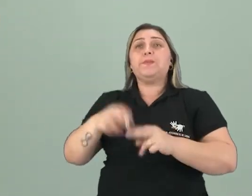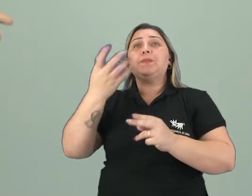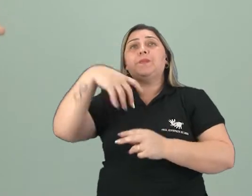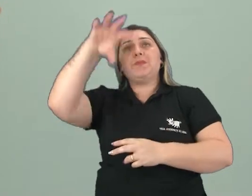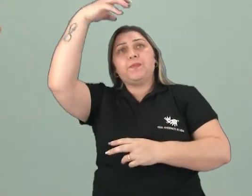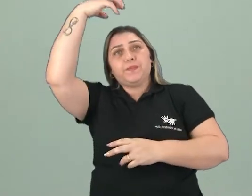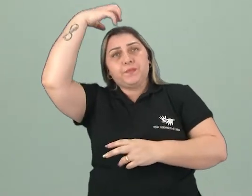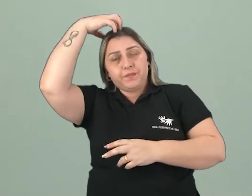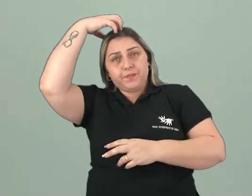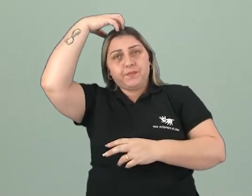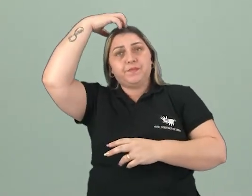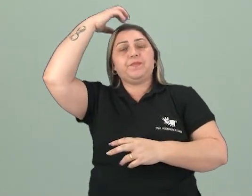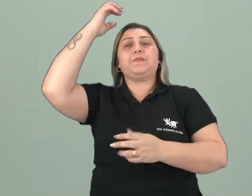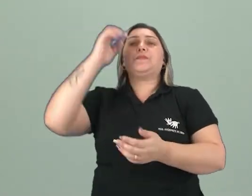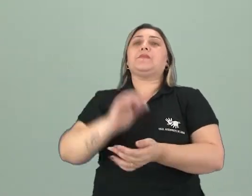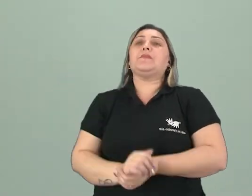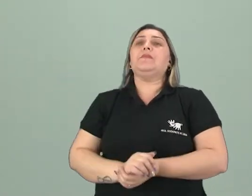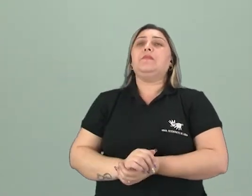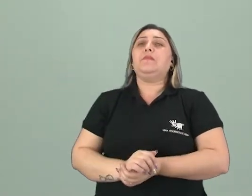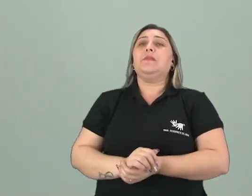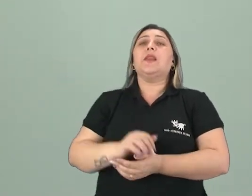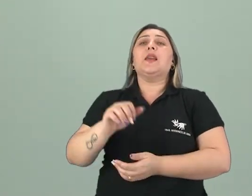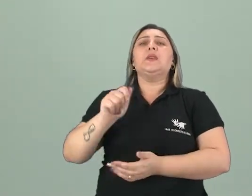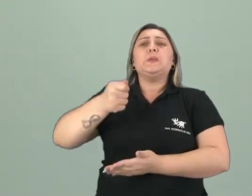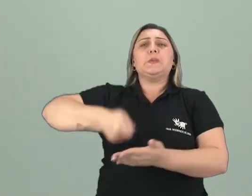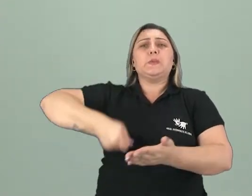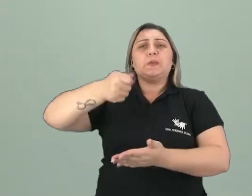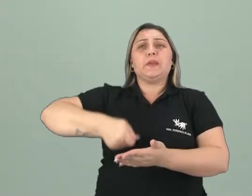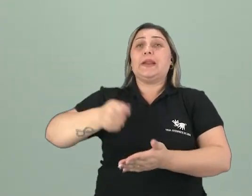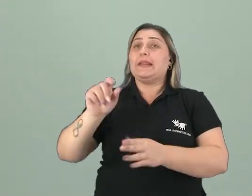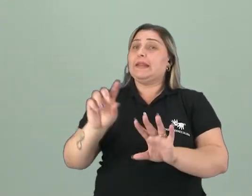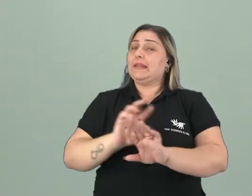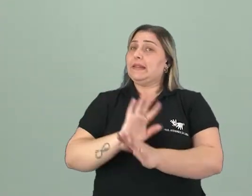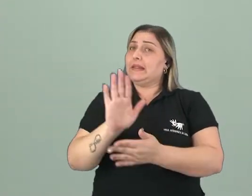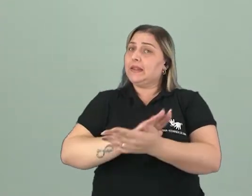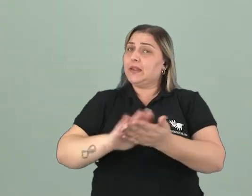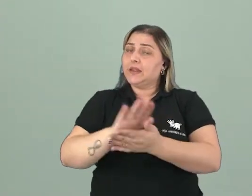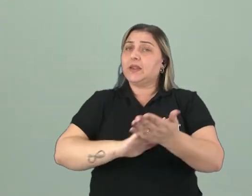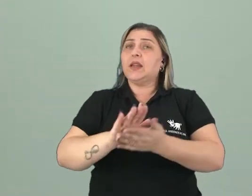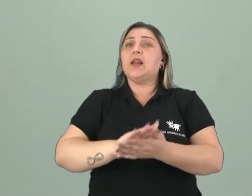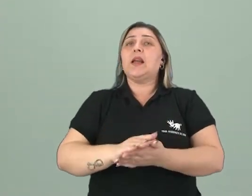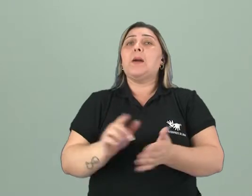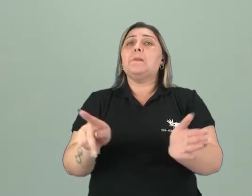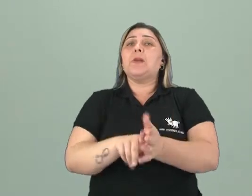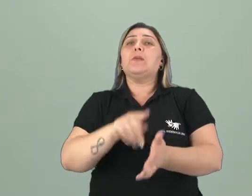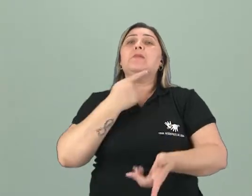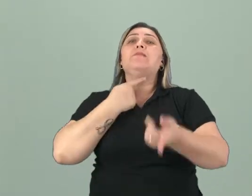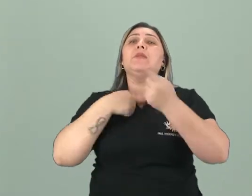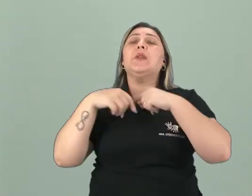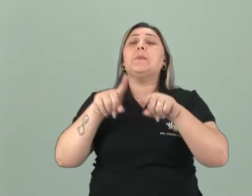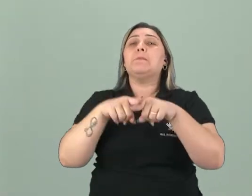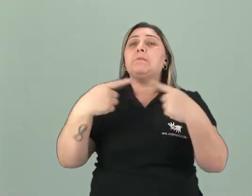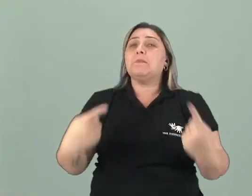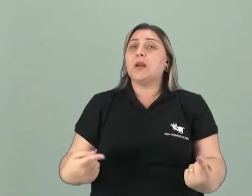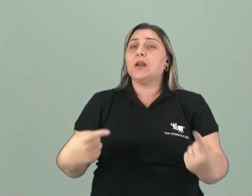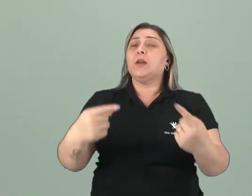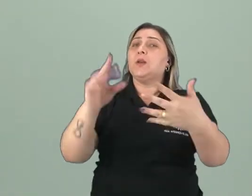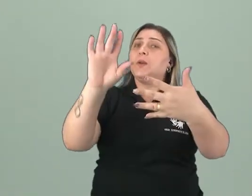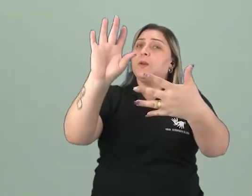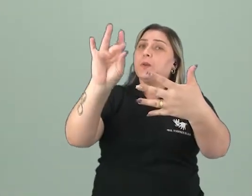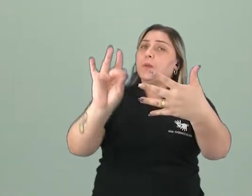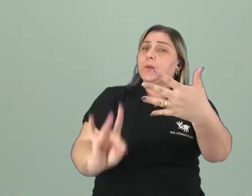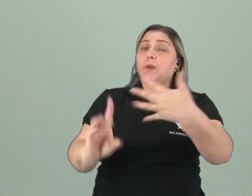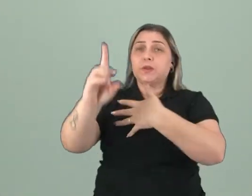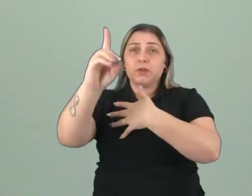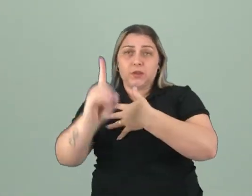deixa de ser absolutista. Ele não vai governar mais segundo suas próprias vontades, mas segundo uma série de